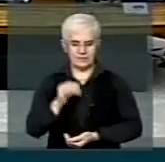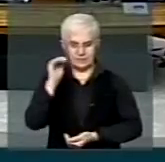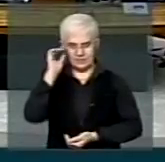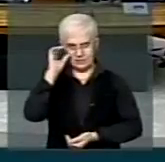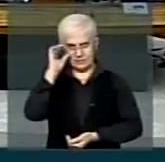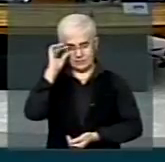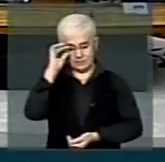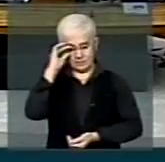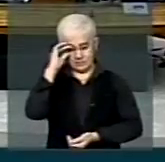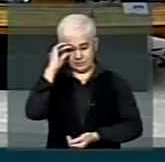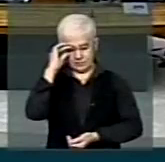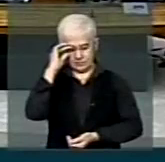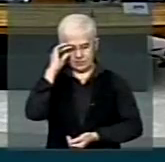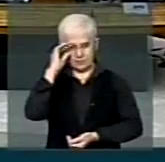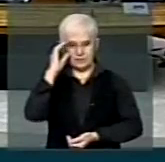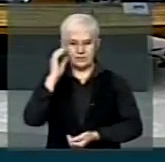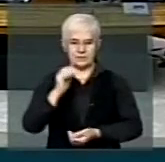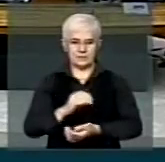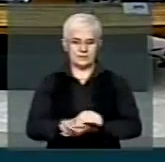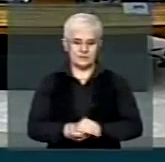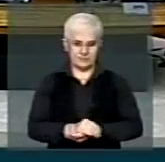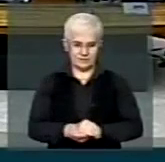Está certo, deputada Jô?